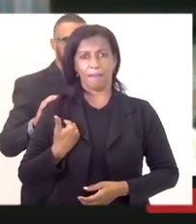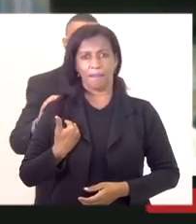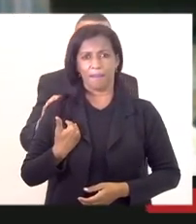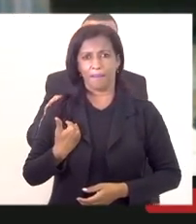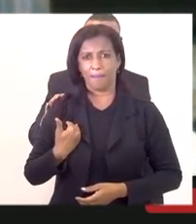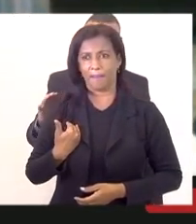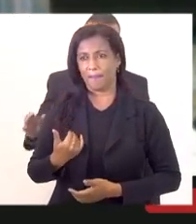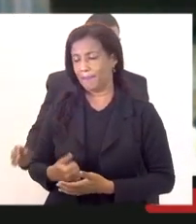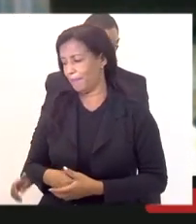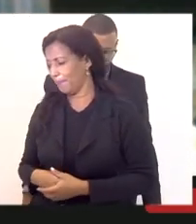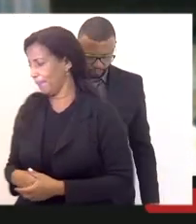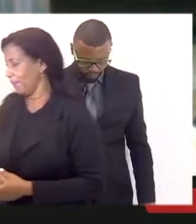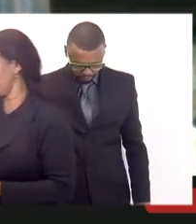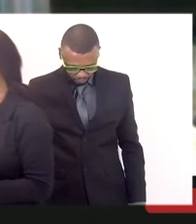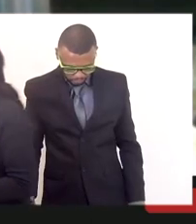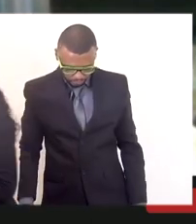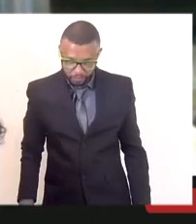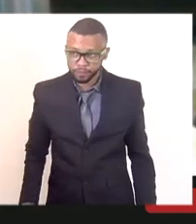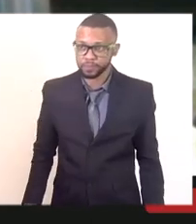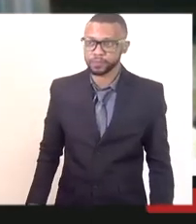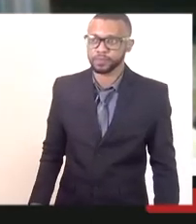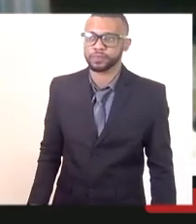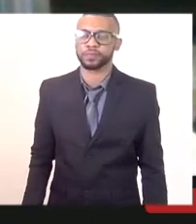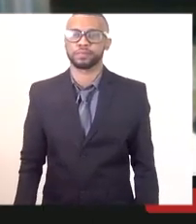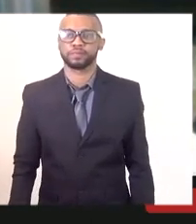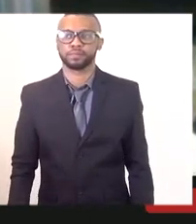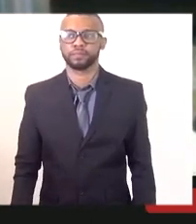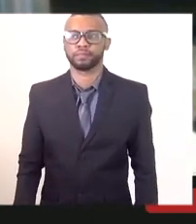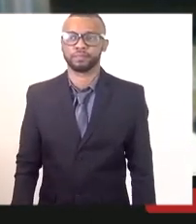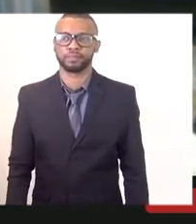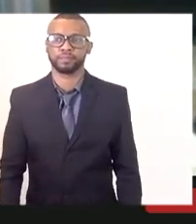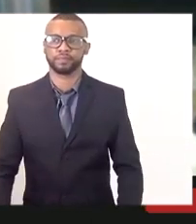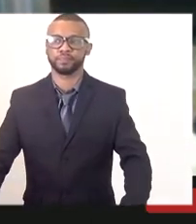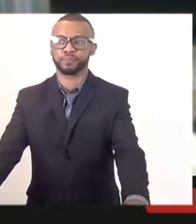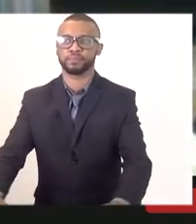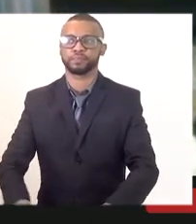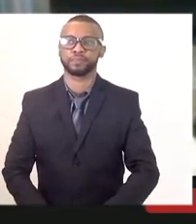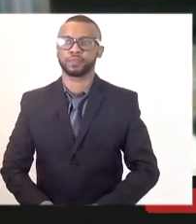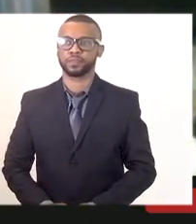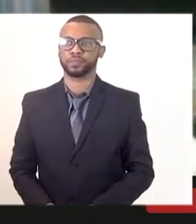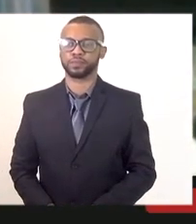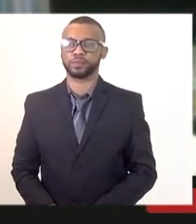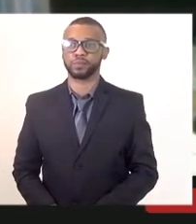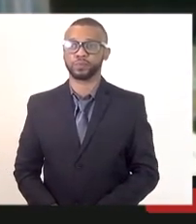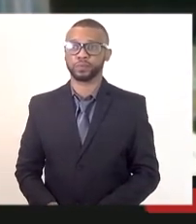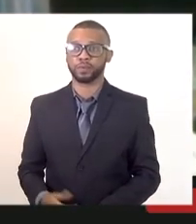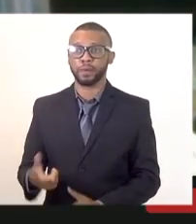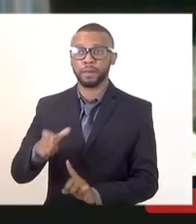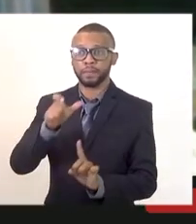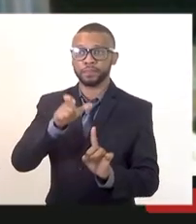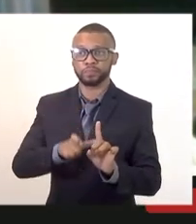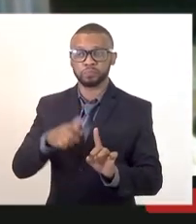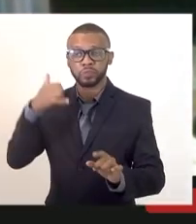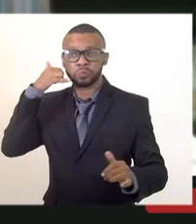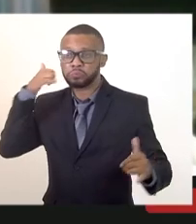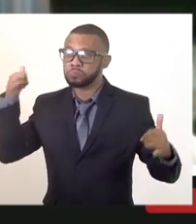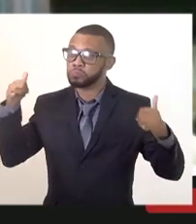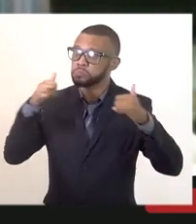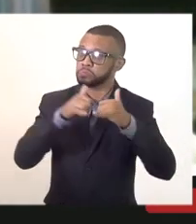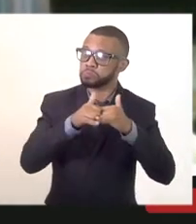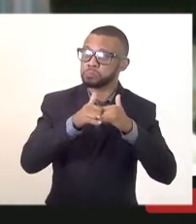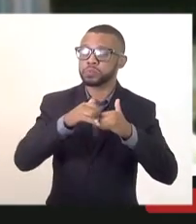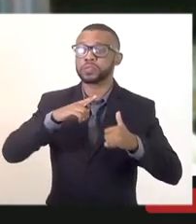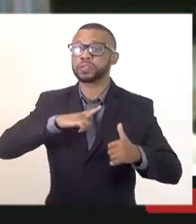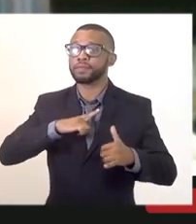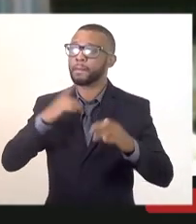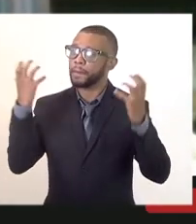e ninguém sabia que era meu parente uma pessoa ligou o 93 e quem estava lá para atender foi uma ambulância do corpo de bombeiros